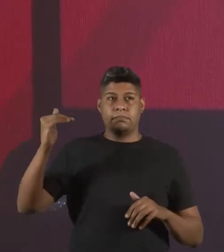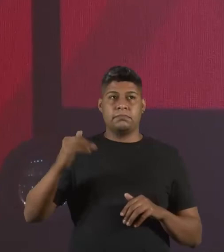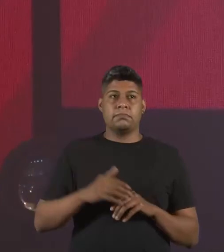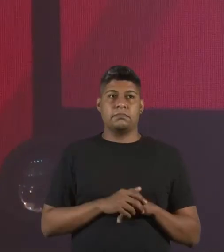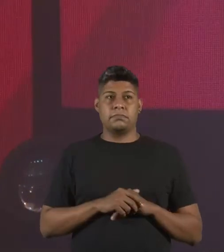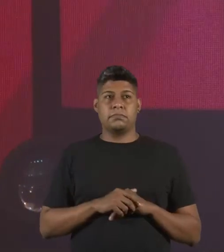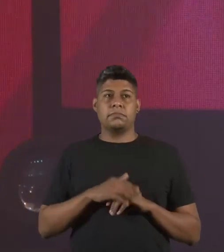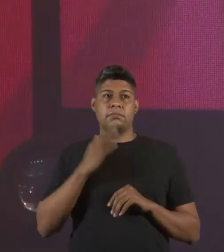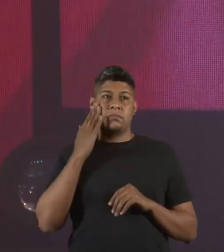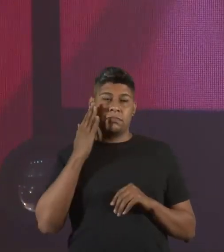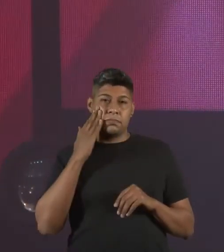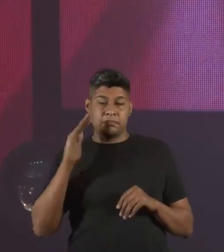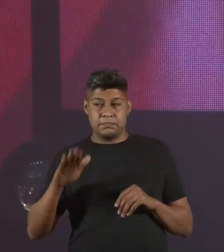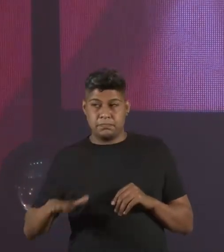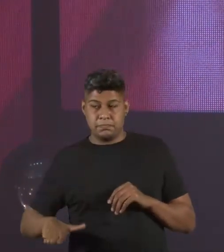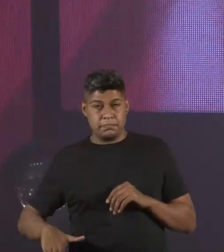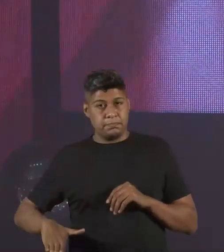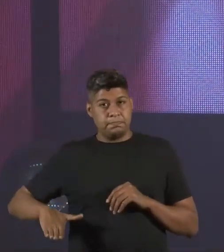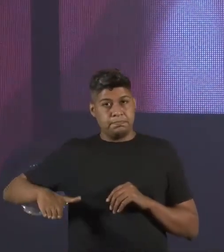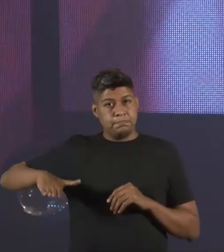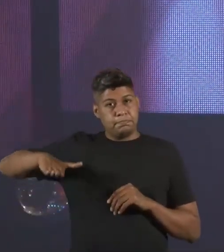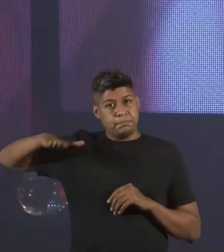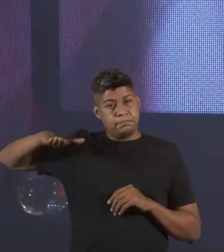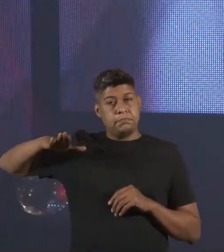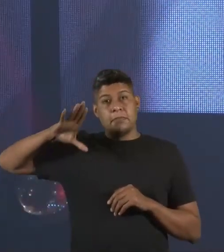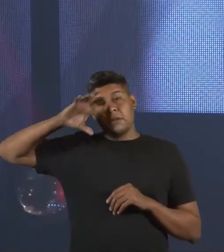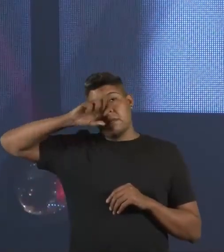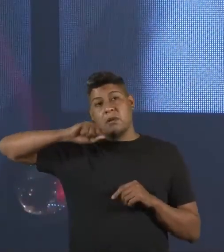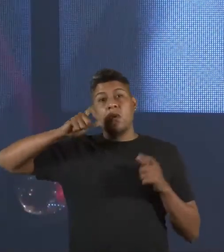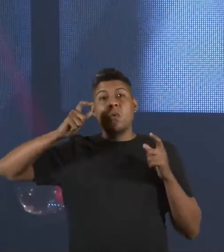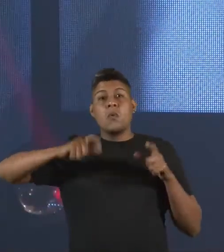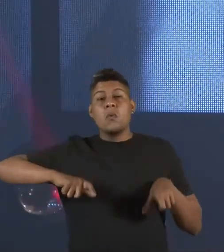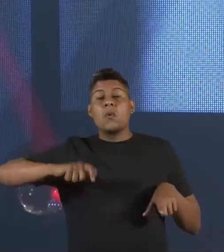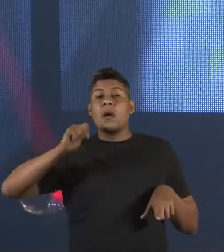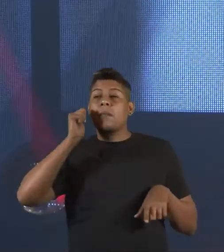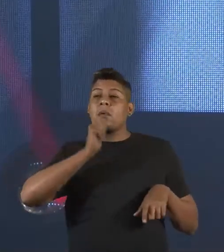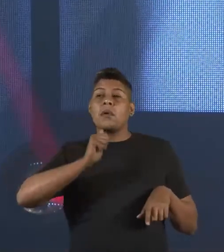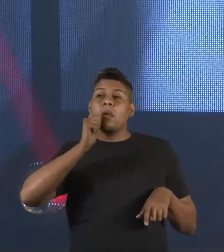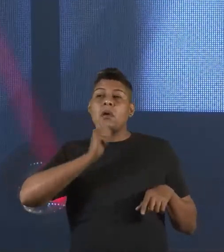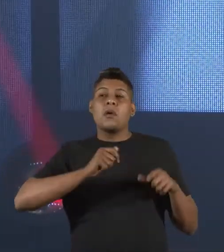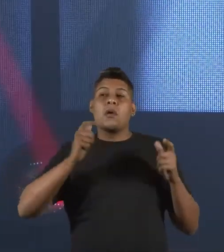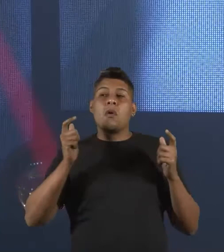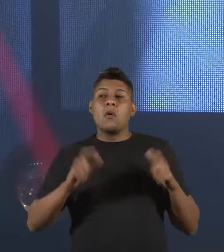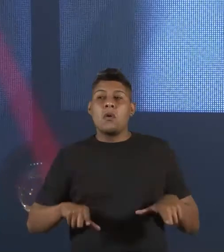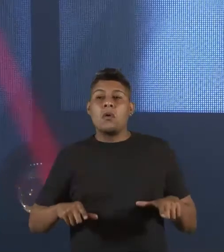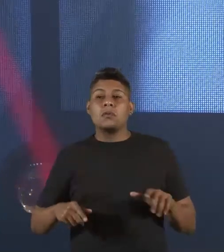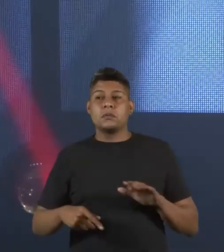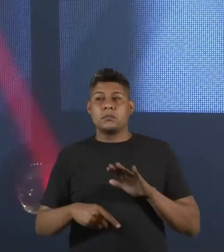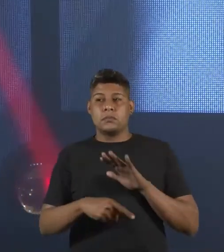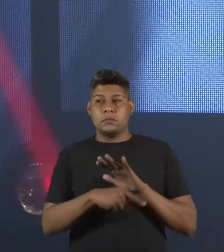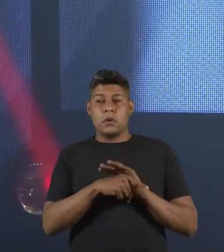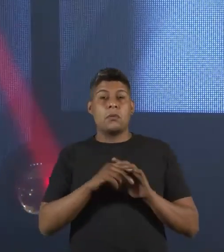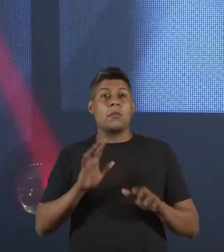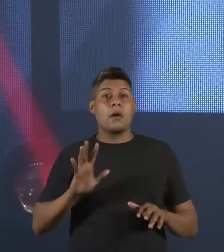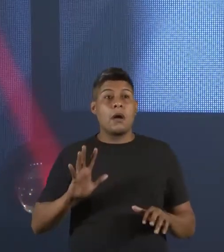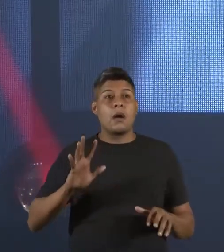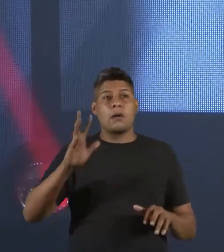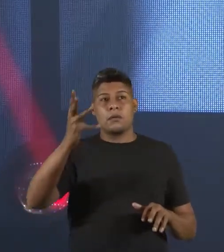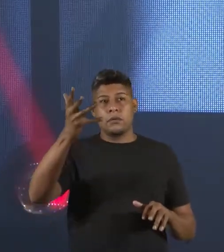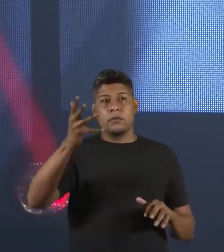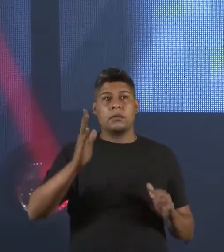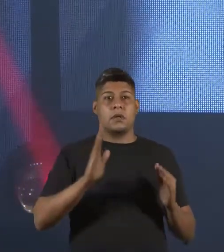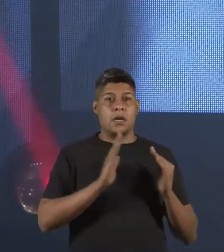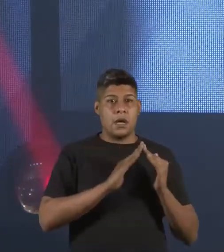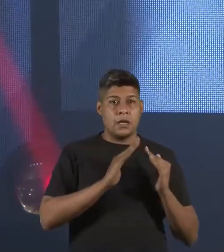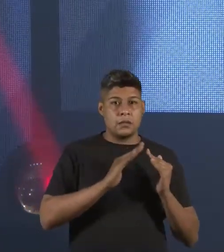muito, muito pequena, eu aprendi que o lugar da mulher é onde as decisões acontecem, da